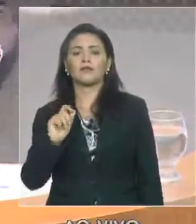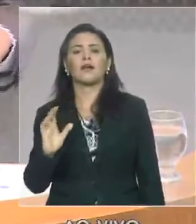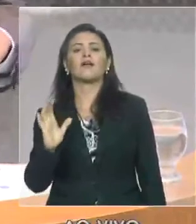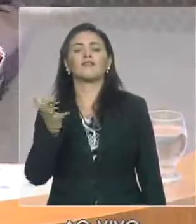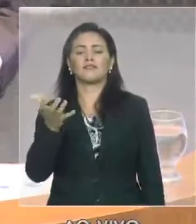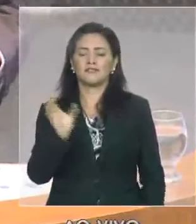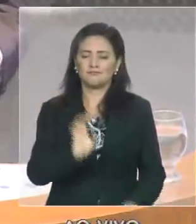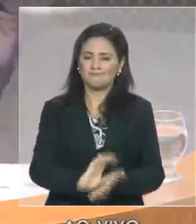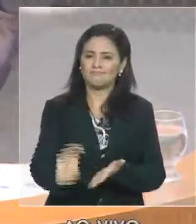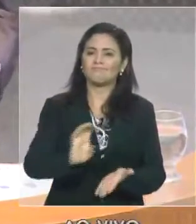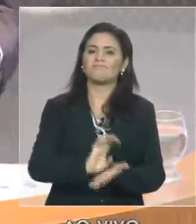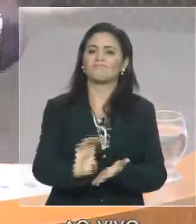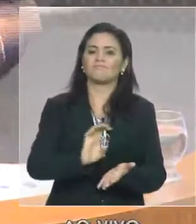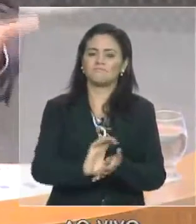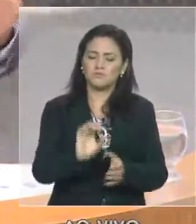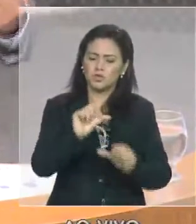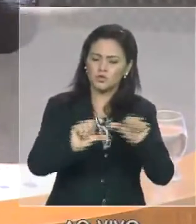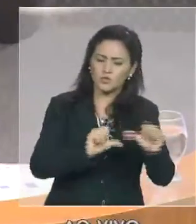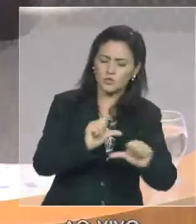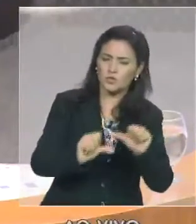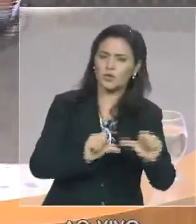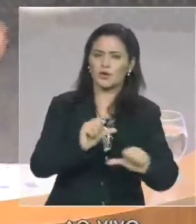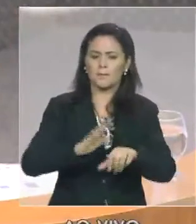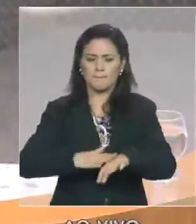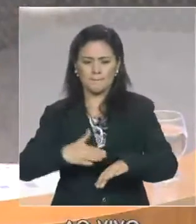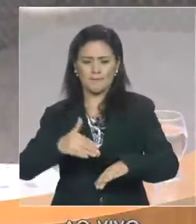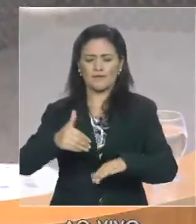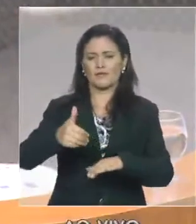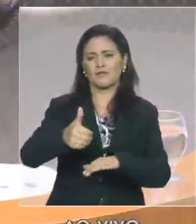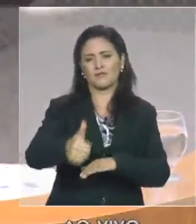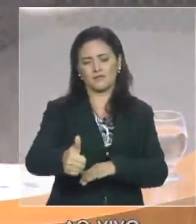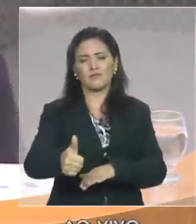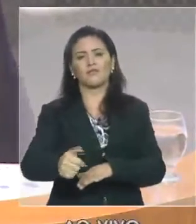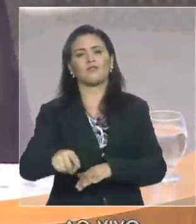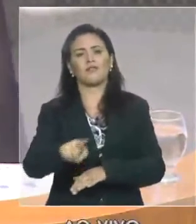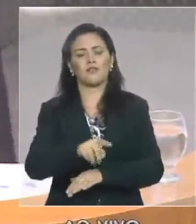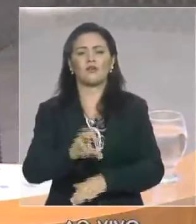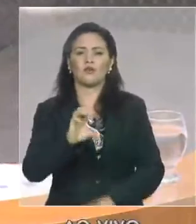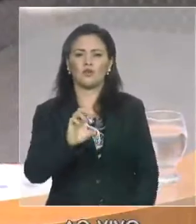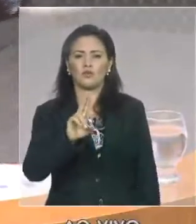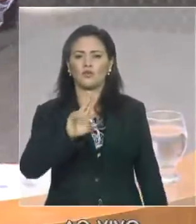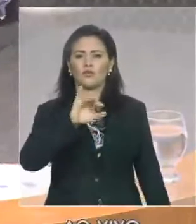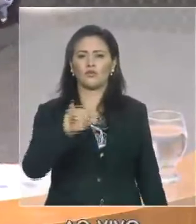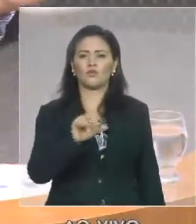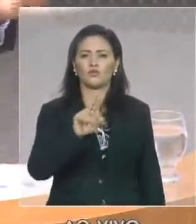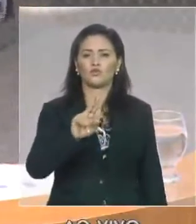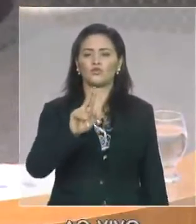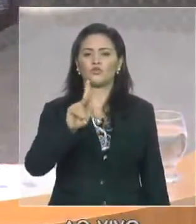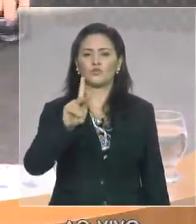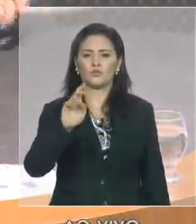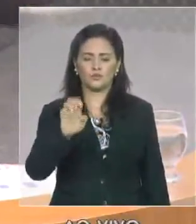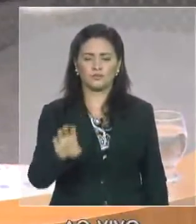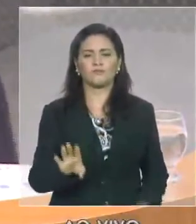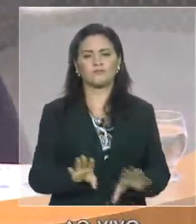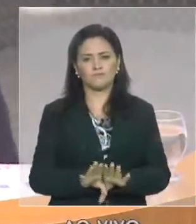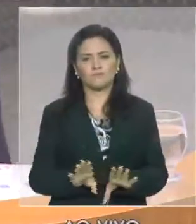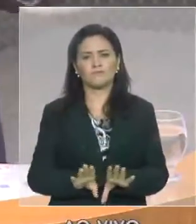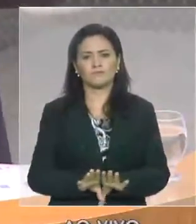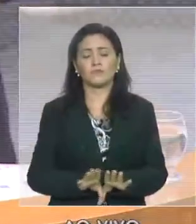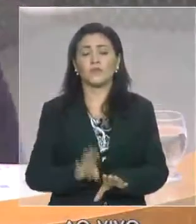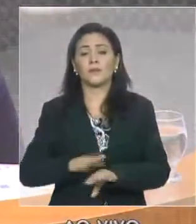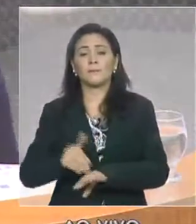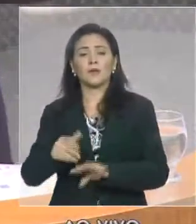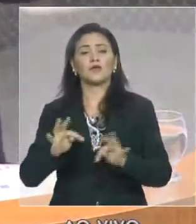quanto do terminal do Cujup, garantindo melhores condições para todos os irmãos e irmãs maranhenses da